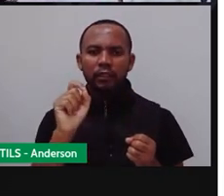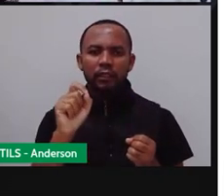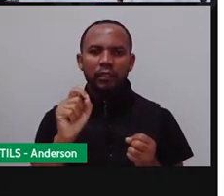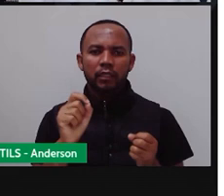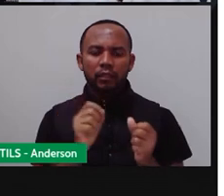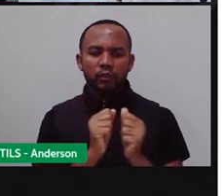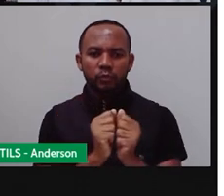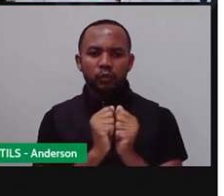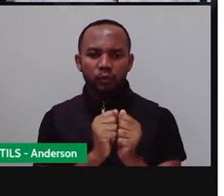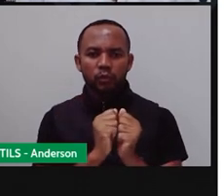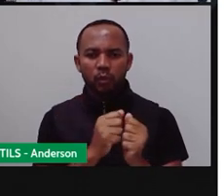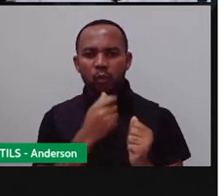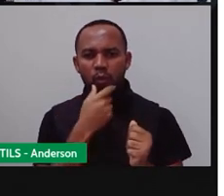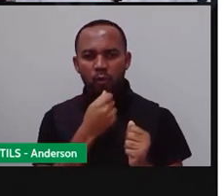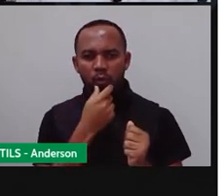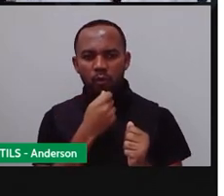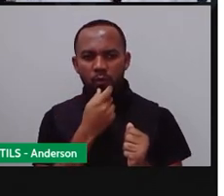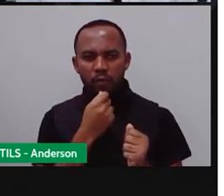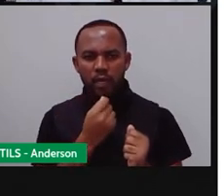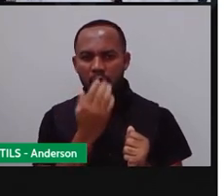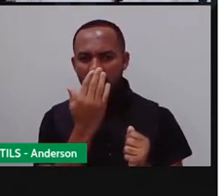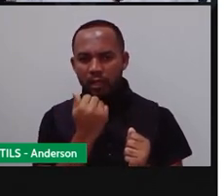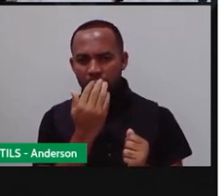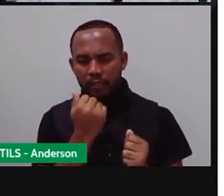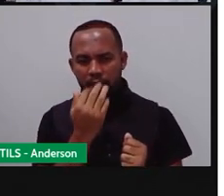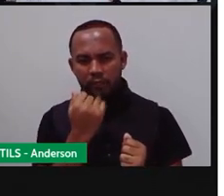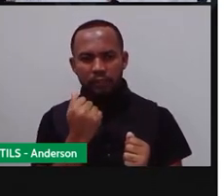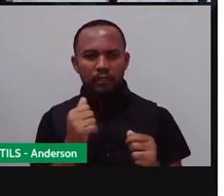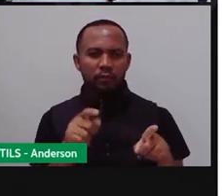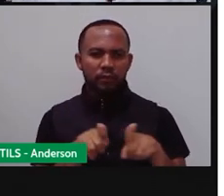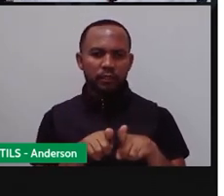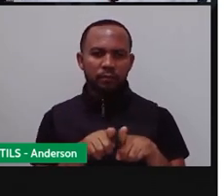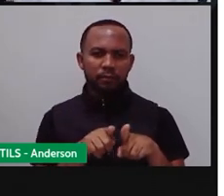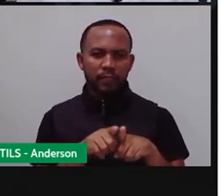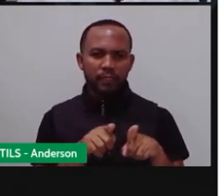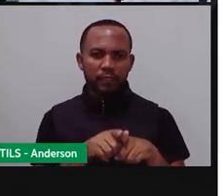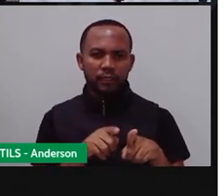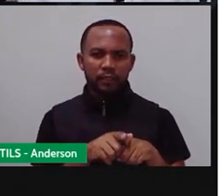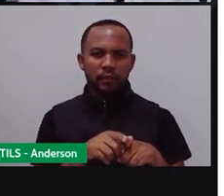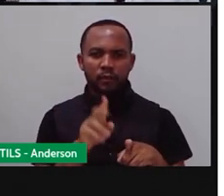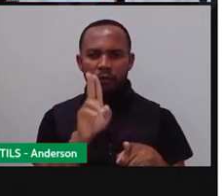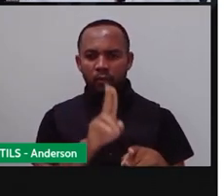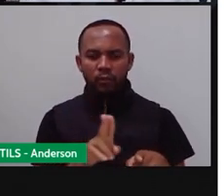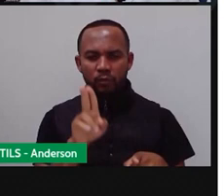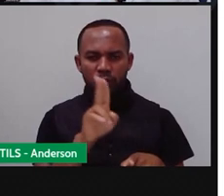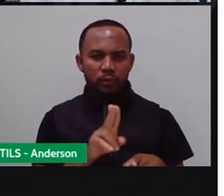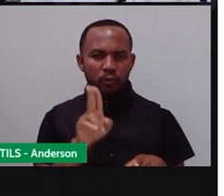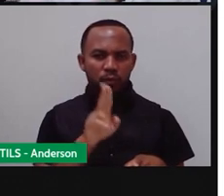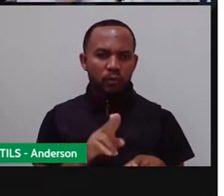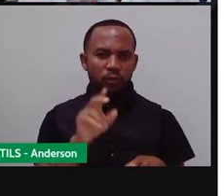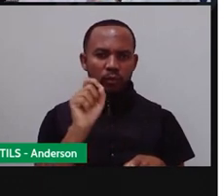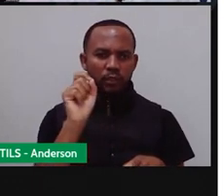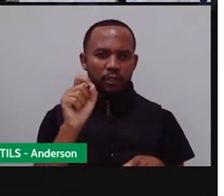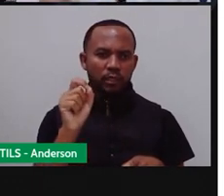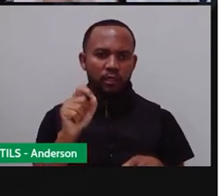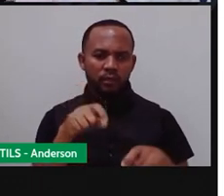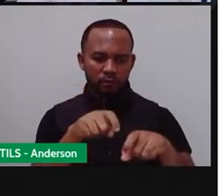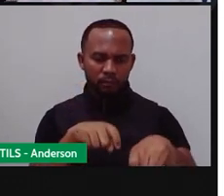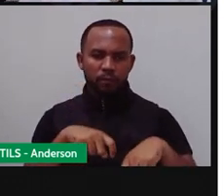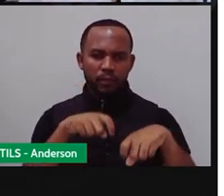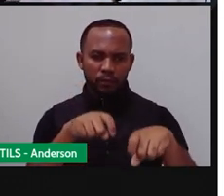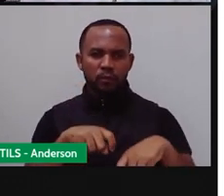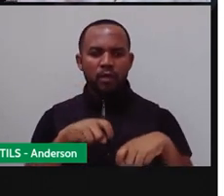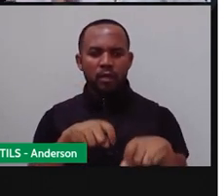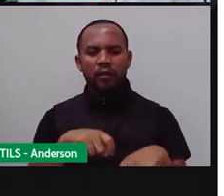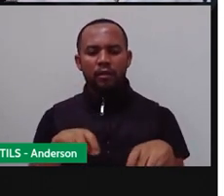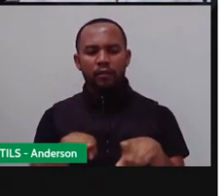Companhia para o homem, serviço para alimentação e também fosse utilizado para a prática da pecuária e, que não está